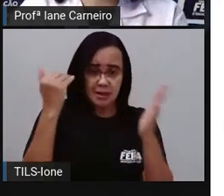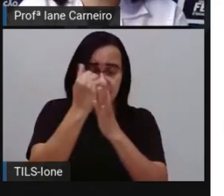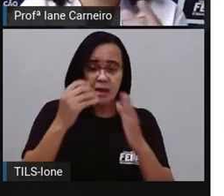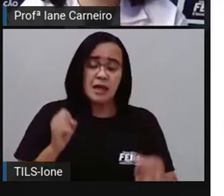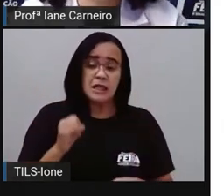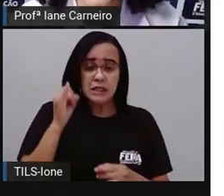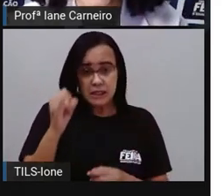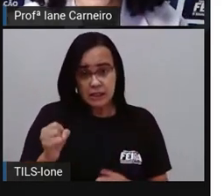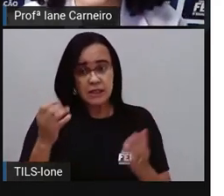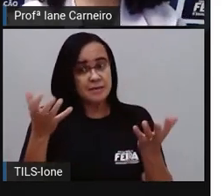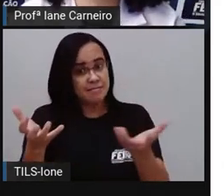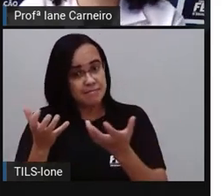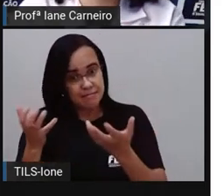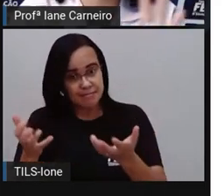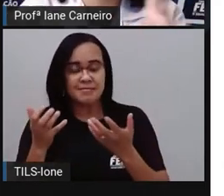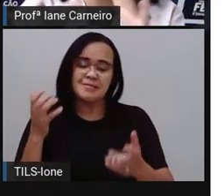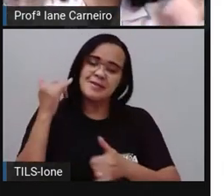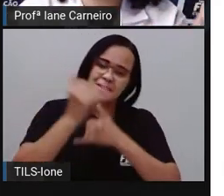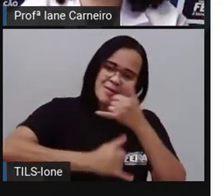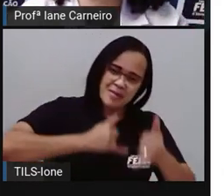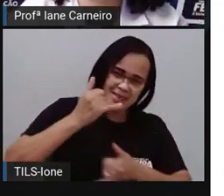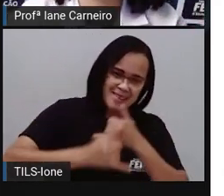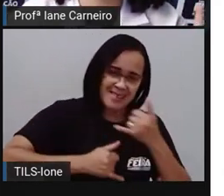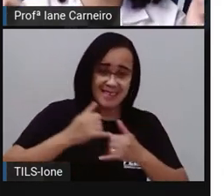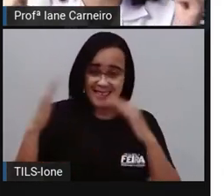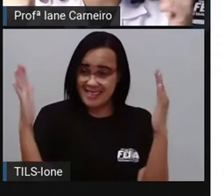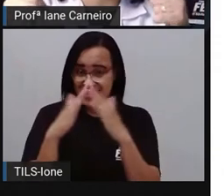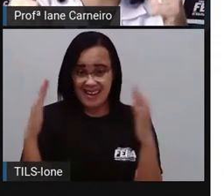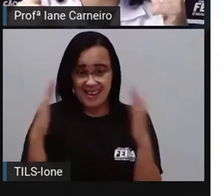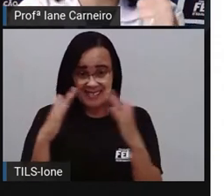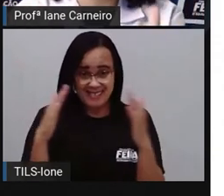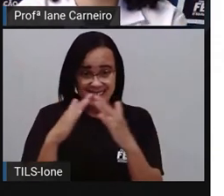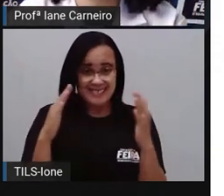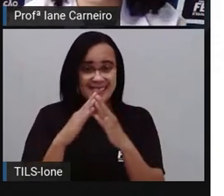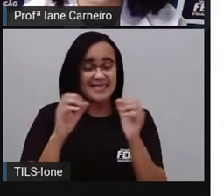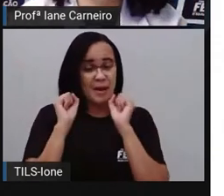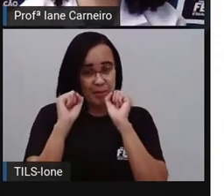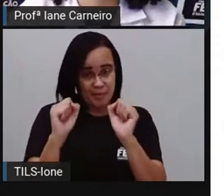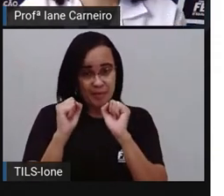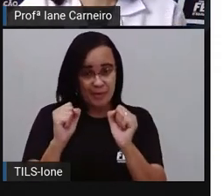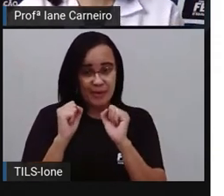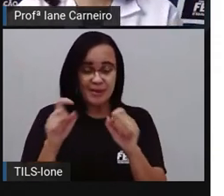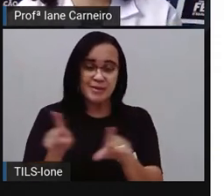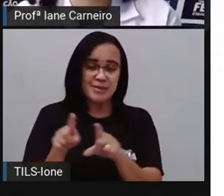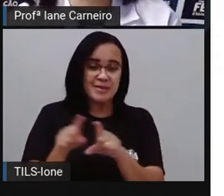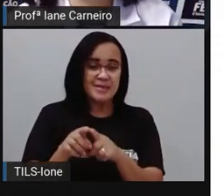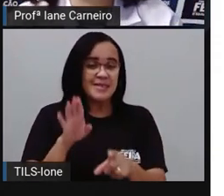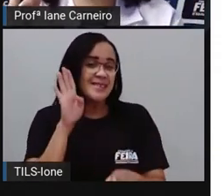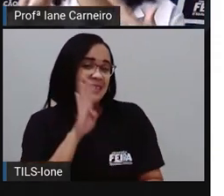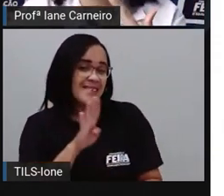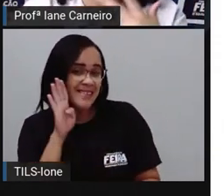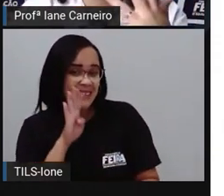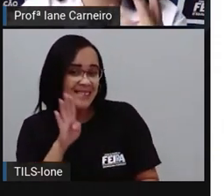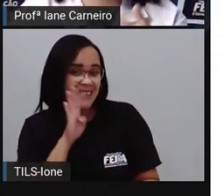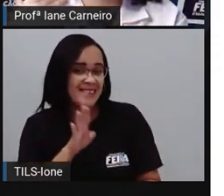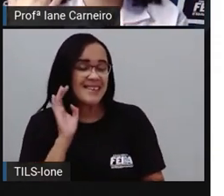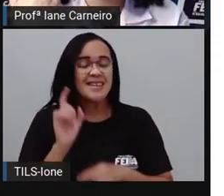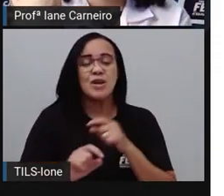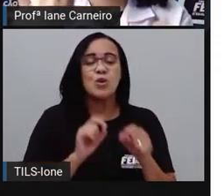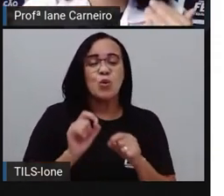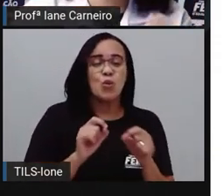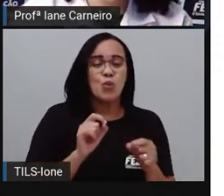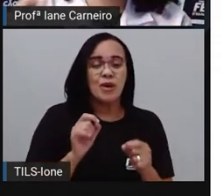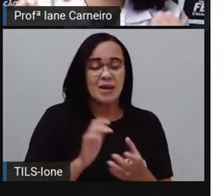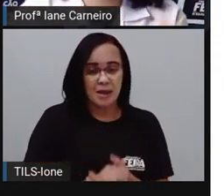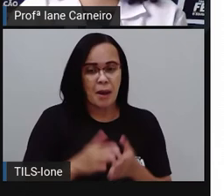brincar, se divertir aí em casa, tiver bastante gente aí na sua casa, fica uma brincadeira bem legal. Ou então a prola na sua escola, você pode